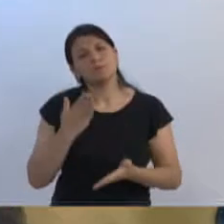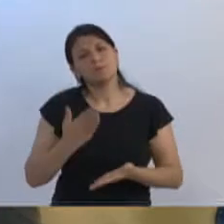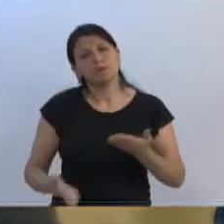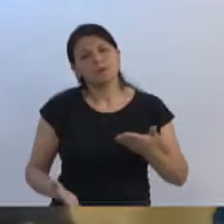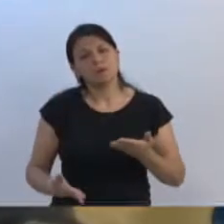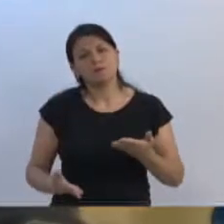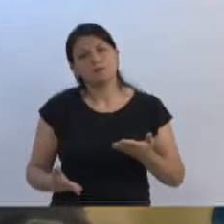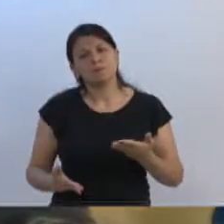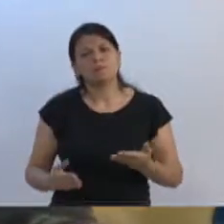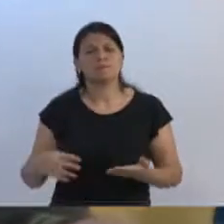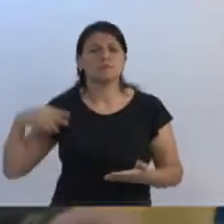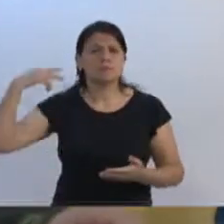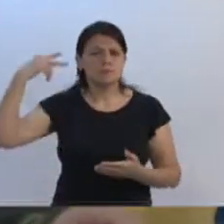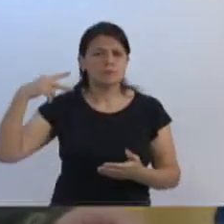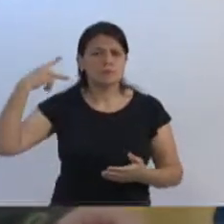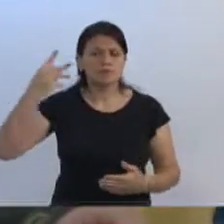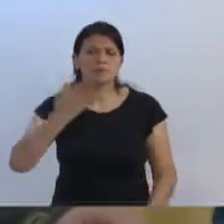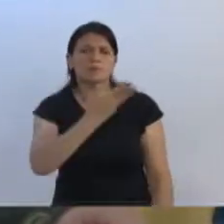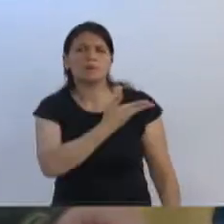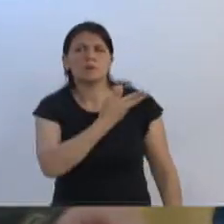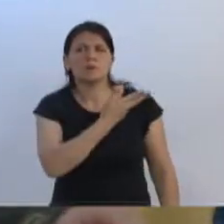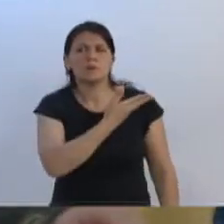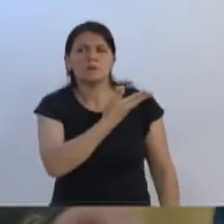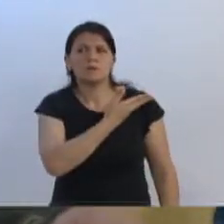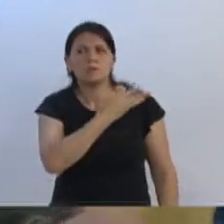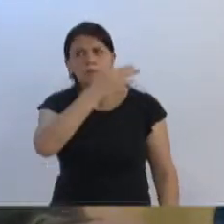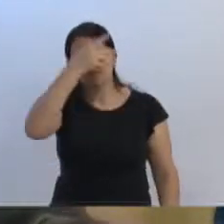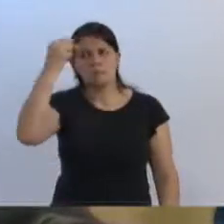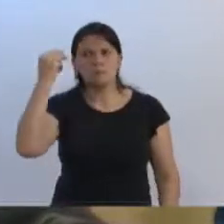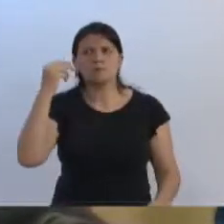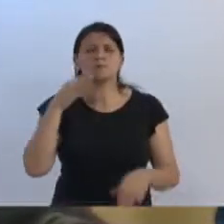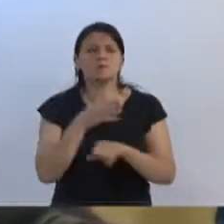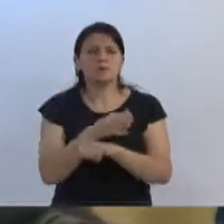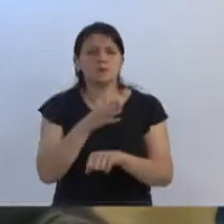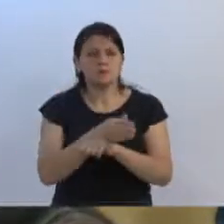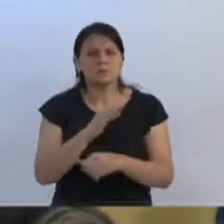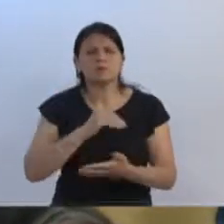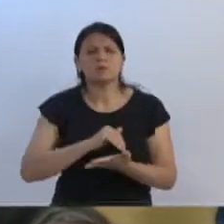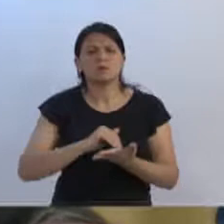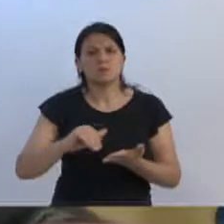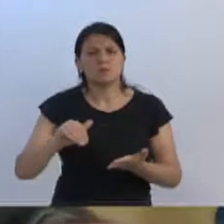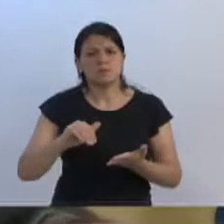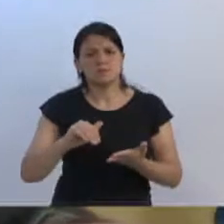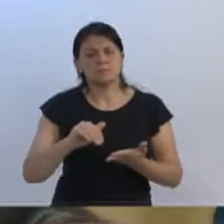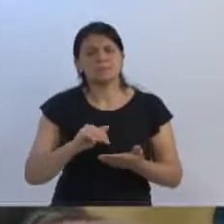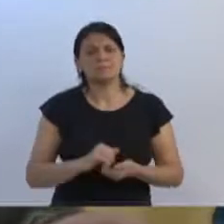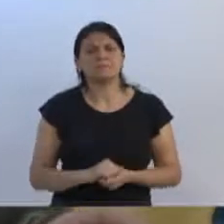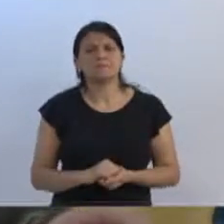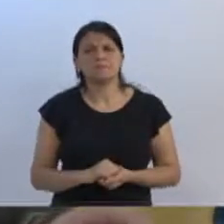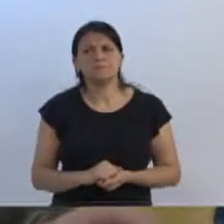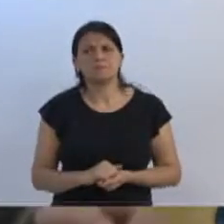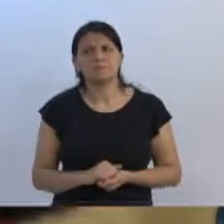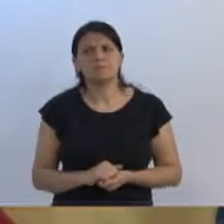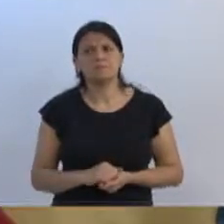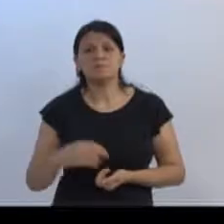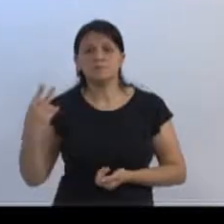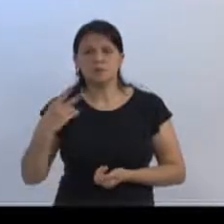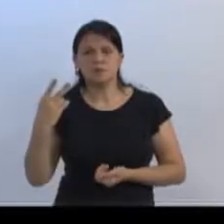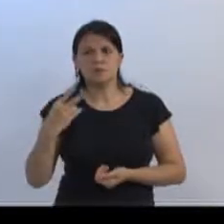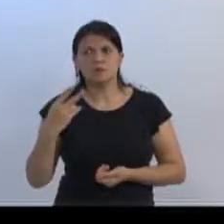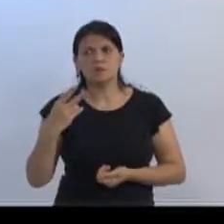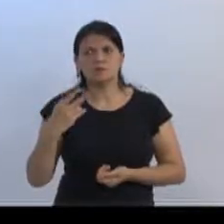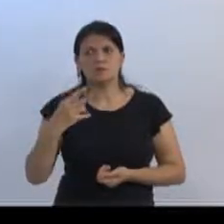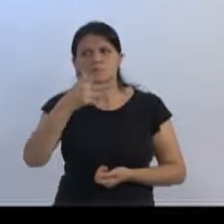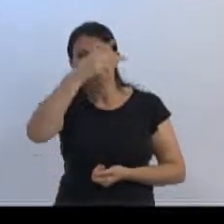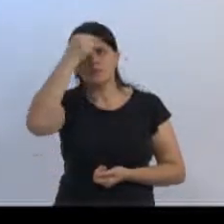guerreiro na política, um amigo, uma pessoa que também fez parte da secretaria do nosso vice-prefeito Mário e